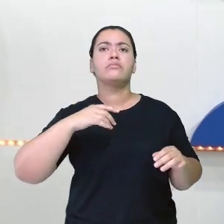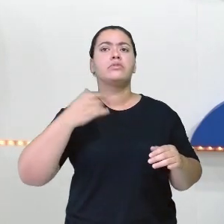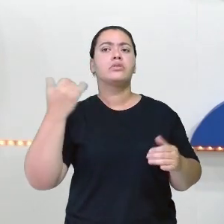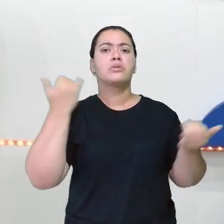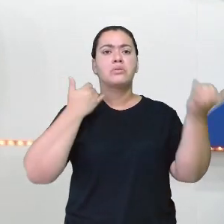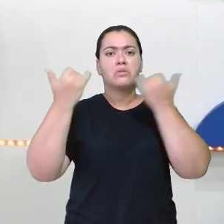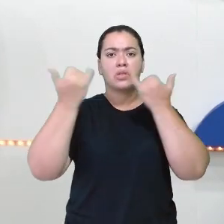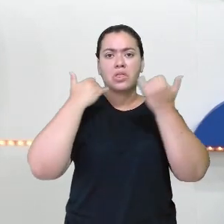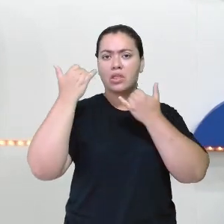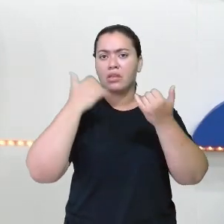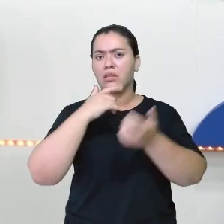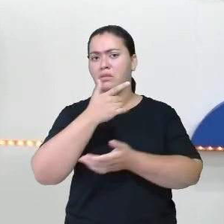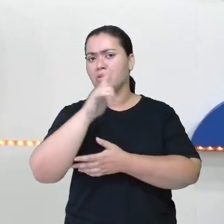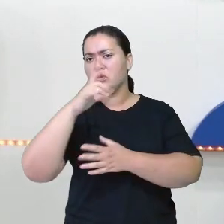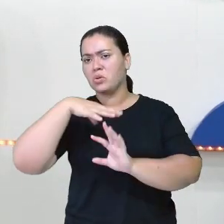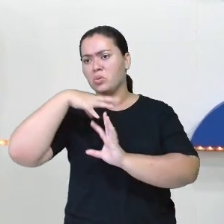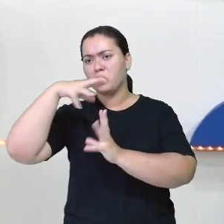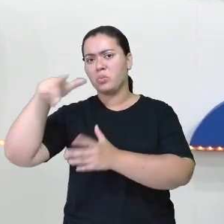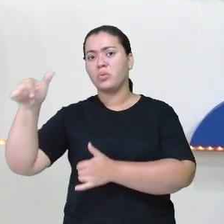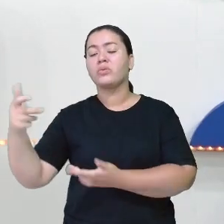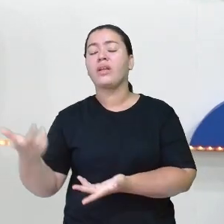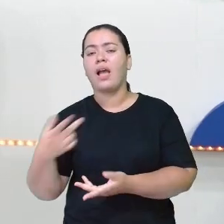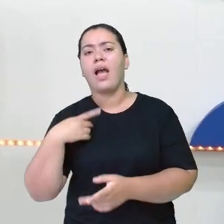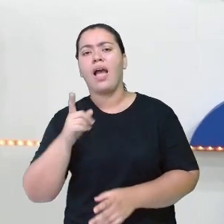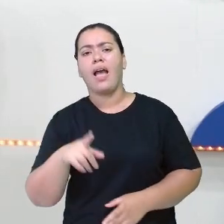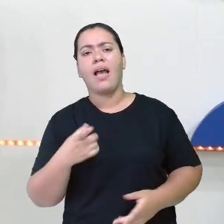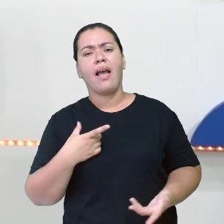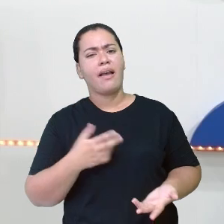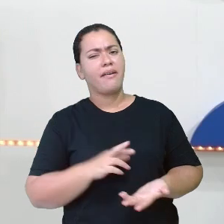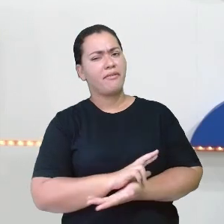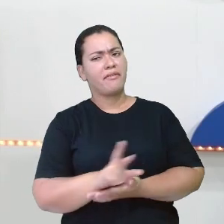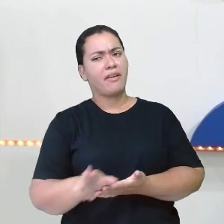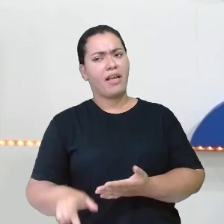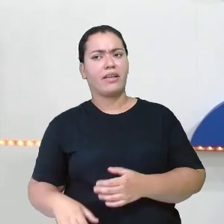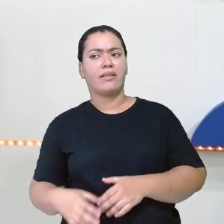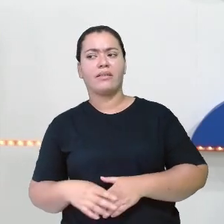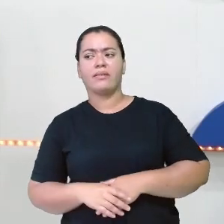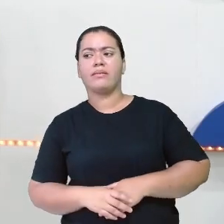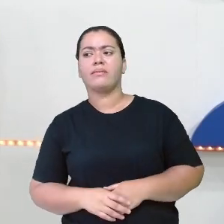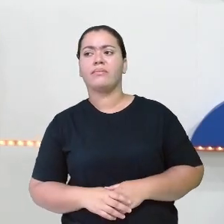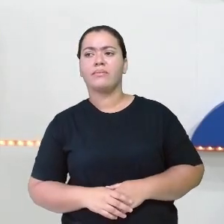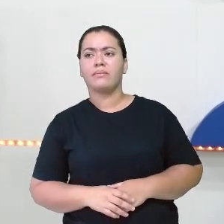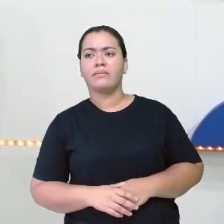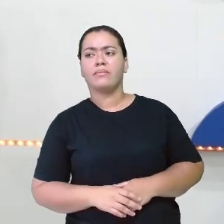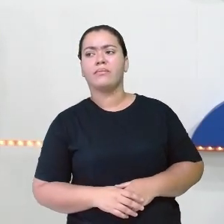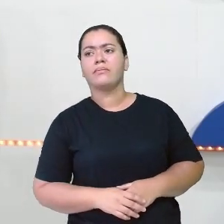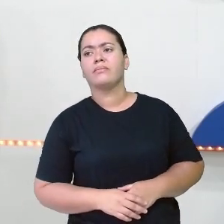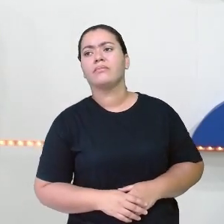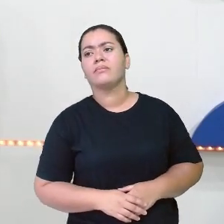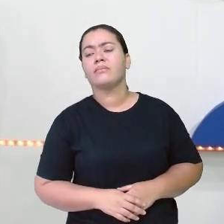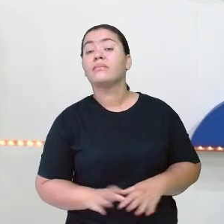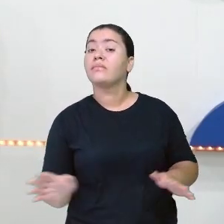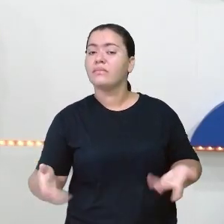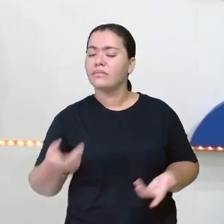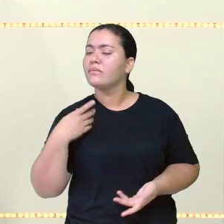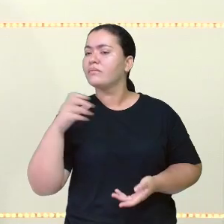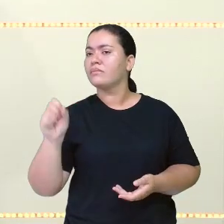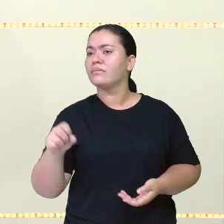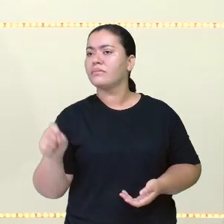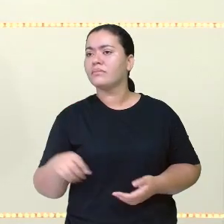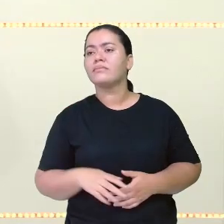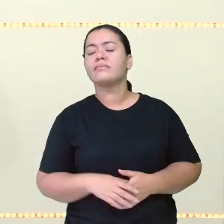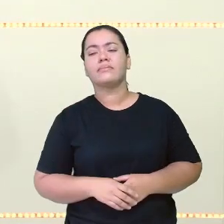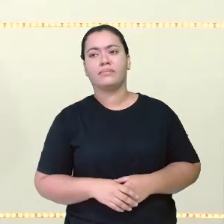não é? Então, é uma diversidade de meios que a gente tem no nosso dia a dia, não é? É isso mesmo, professora.